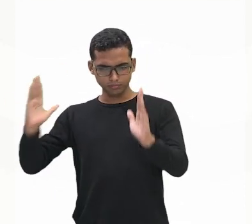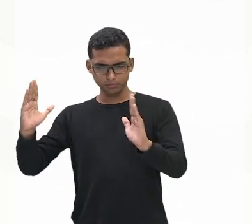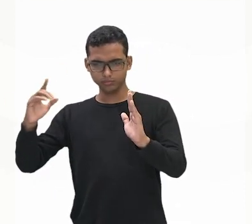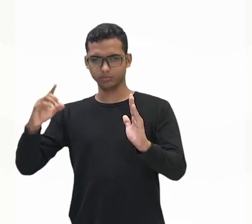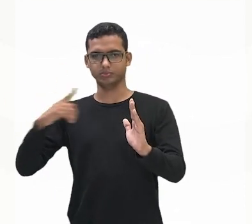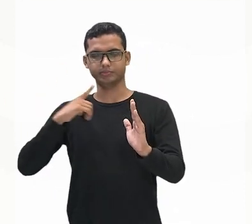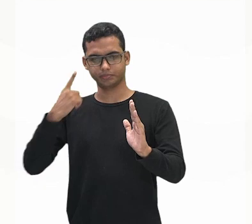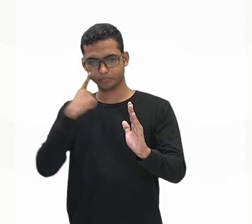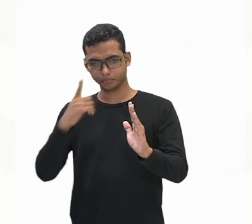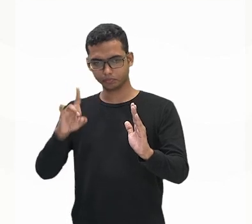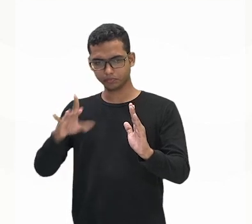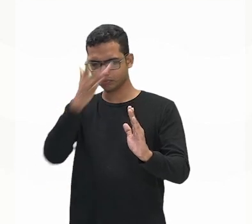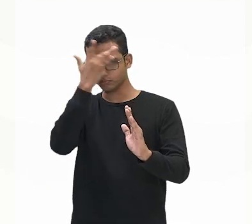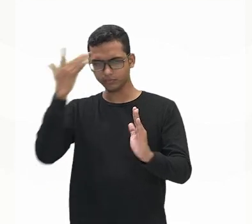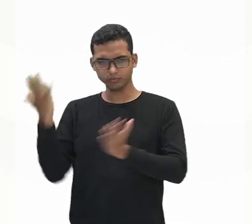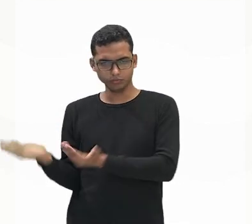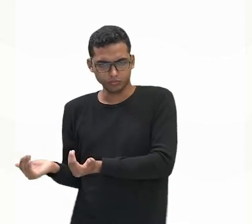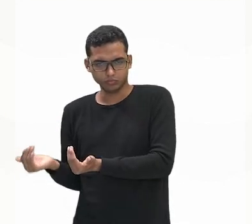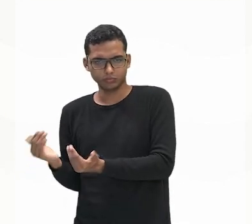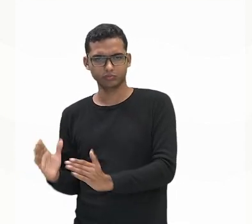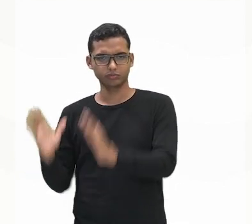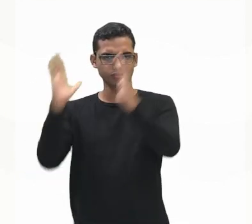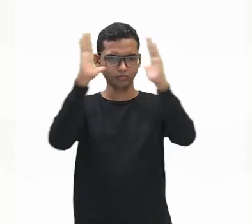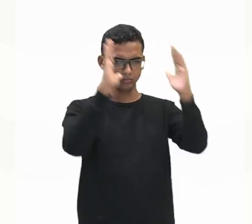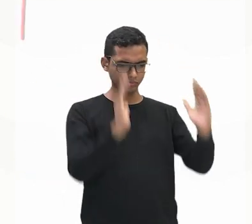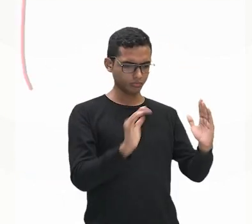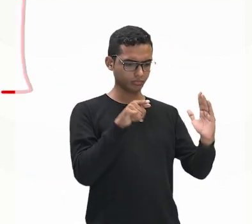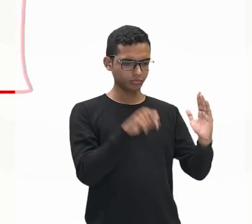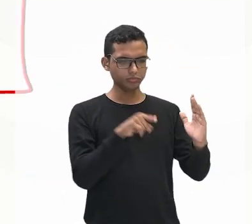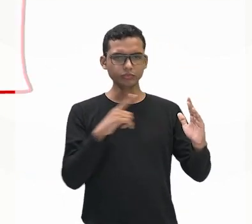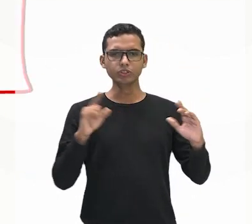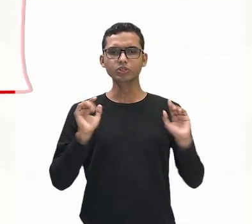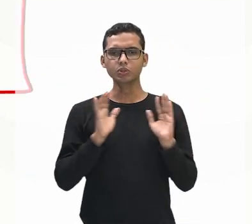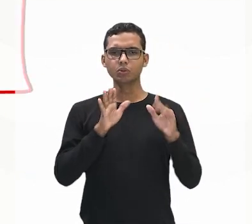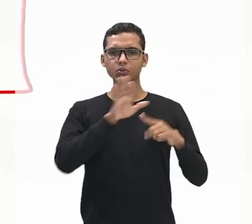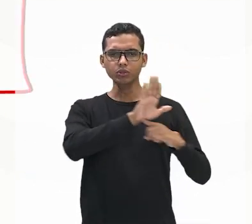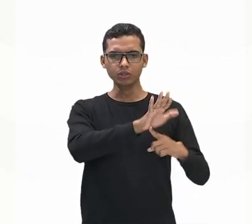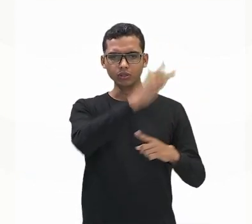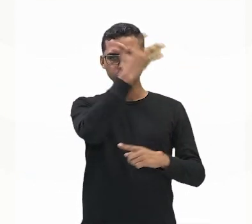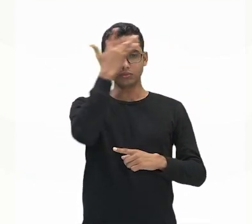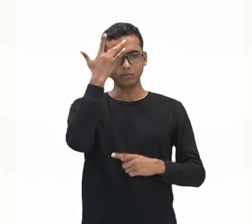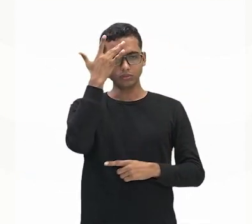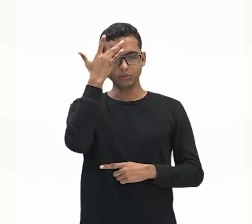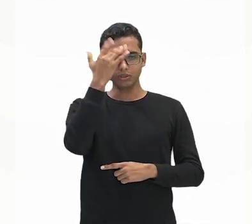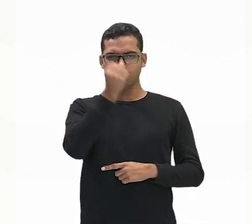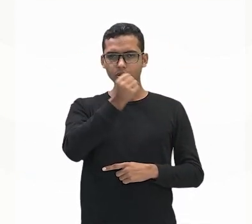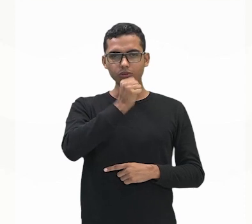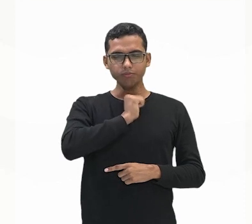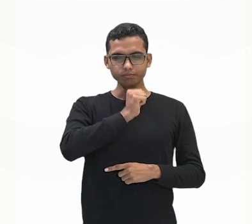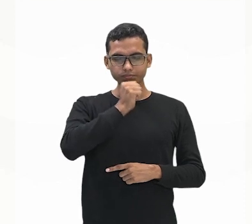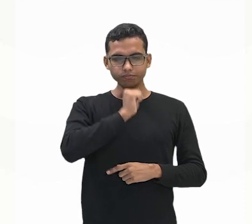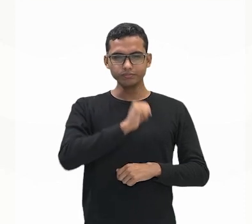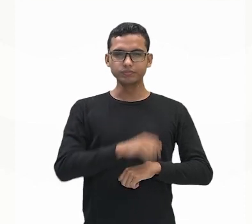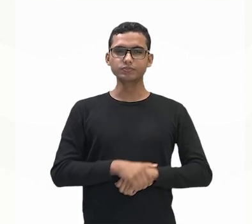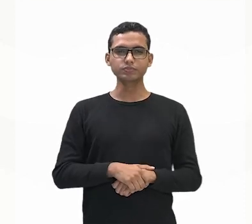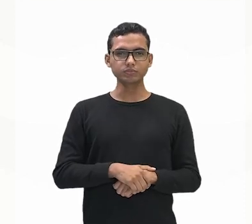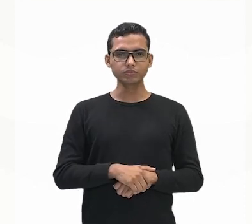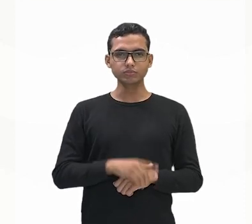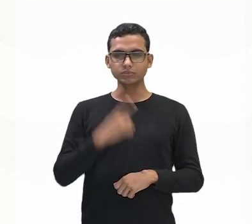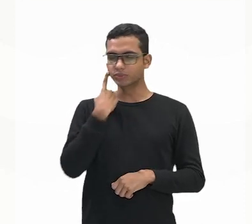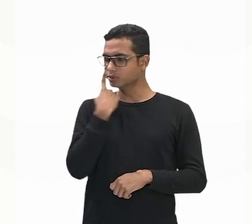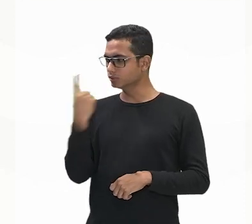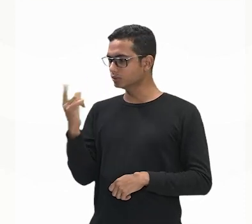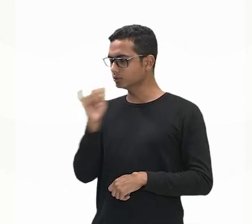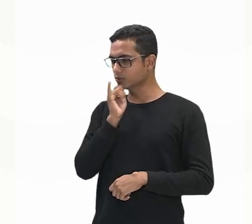pessoas jovens. E esse outro lado do gráfico aqui mostra pessoas idosas. Vamos ver, por exemplo, aqui